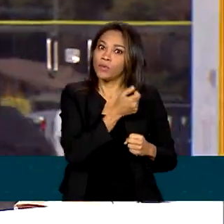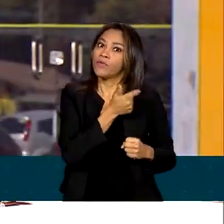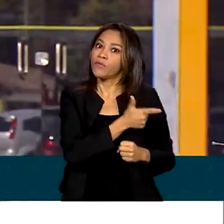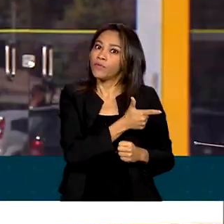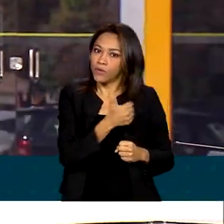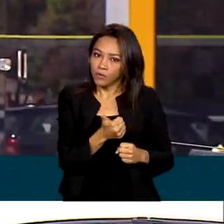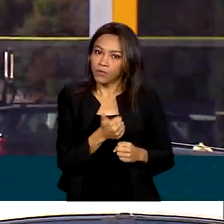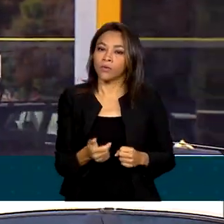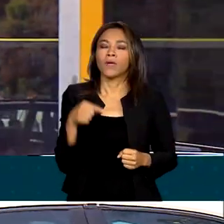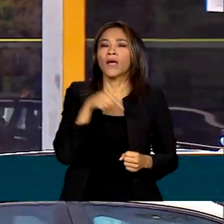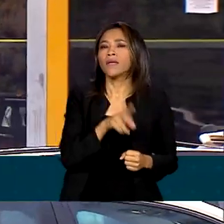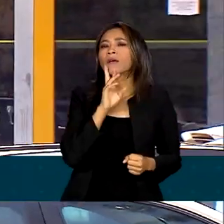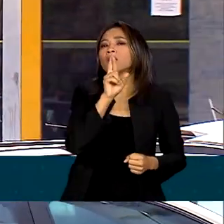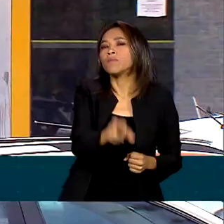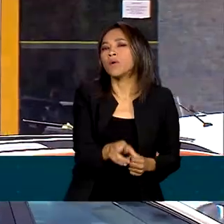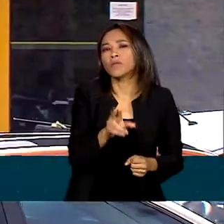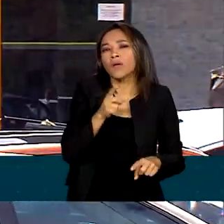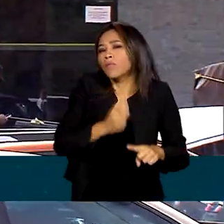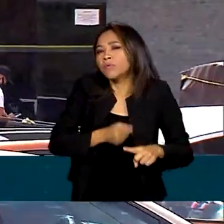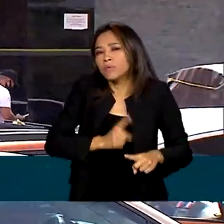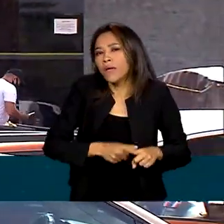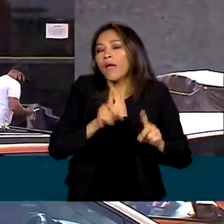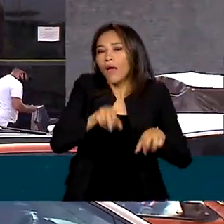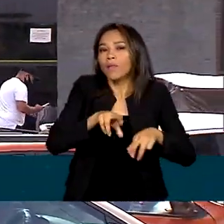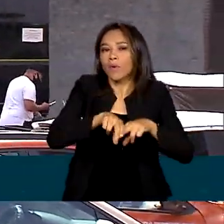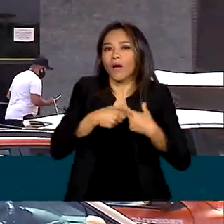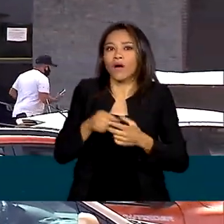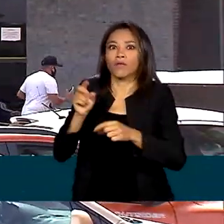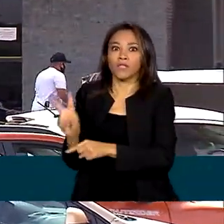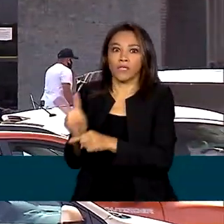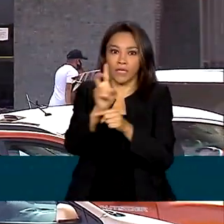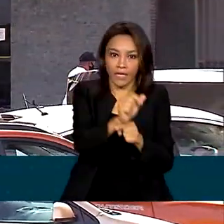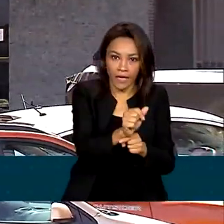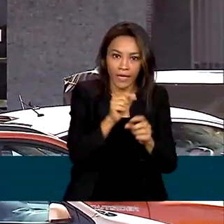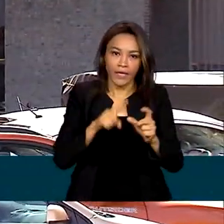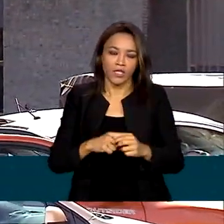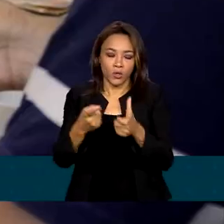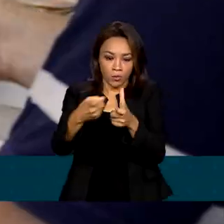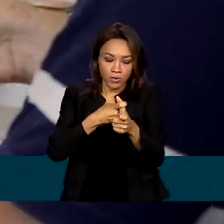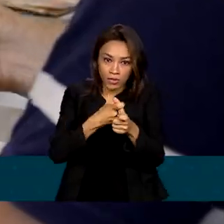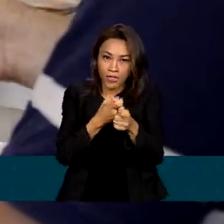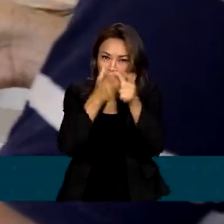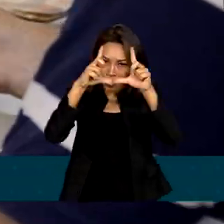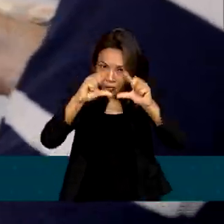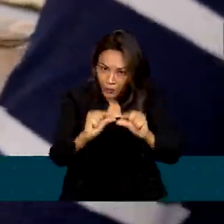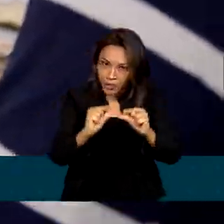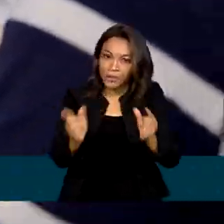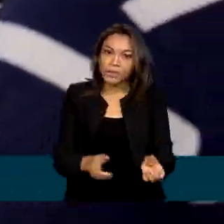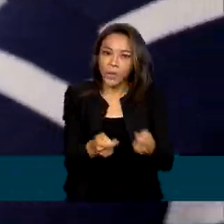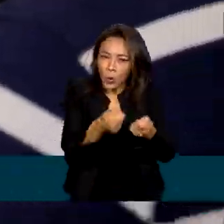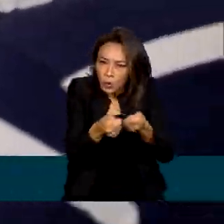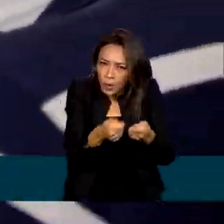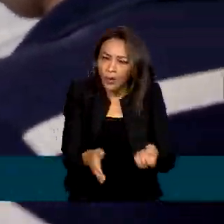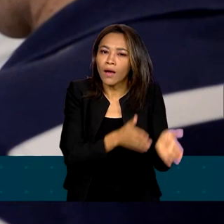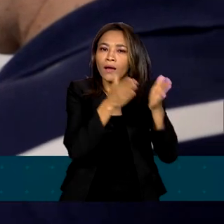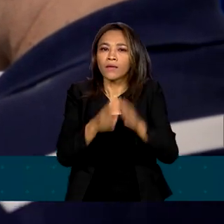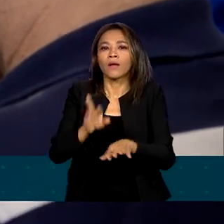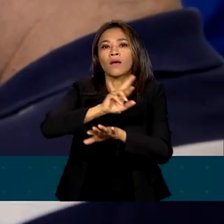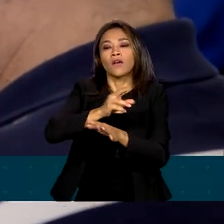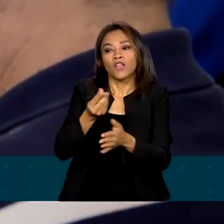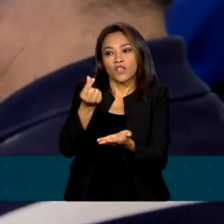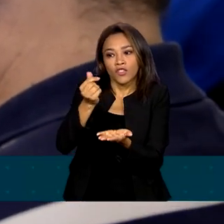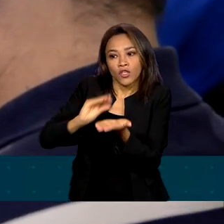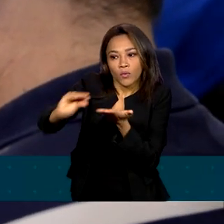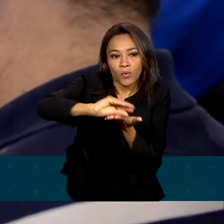os resultados se devem ao crescimento na concessão de crédito com inadimplência controlada, a diversificação de receitas e